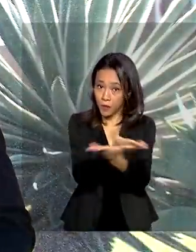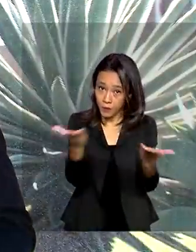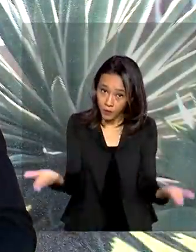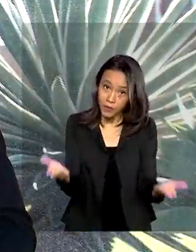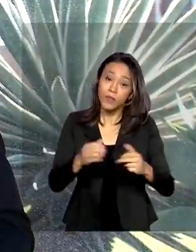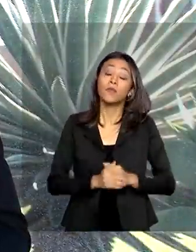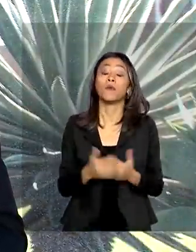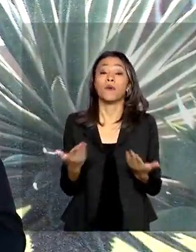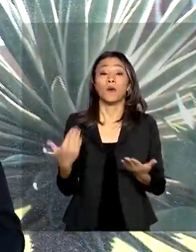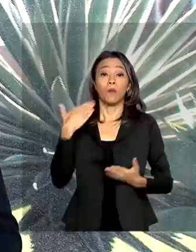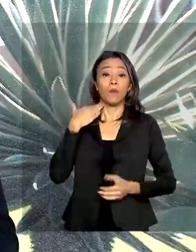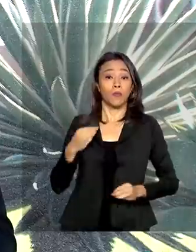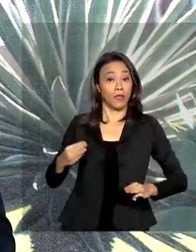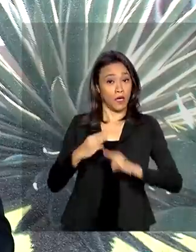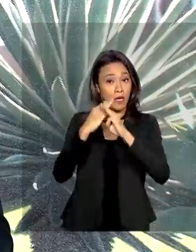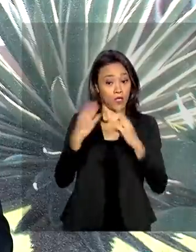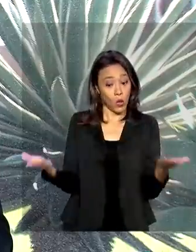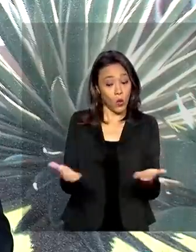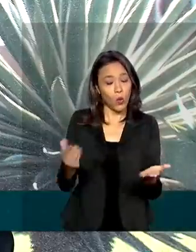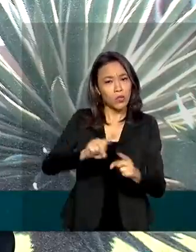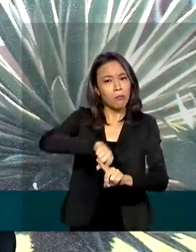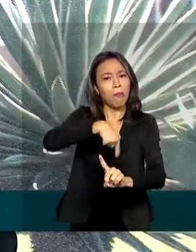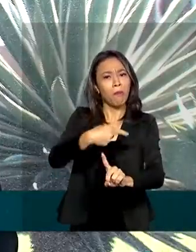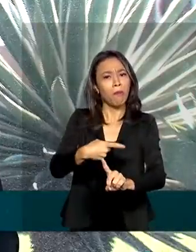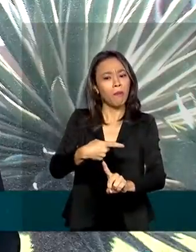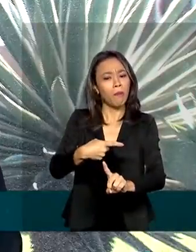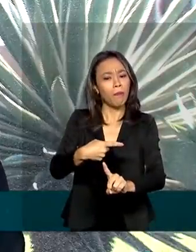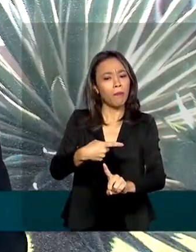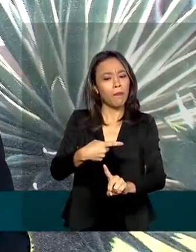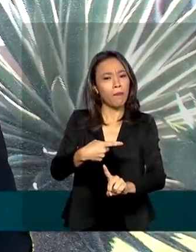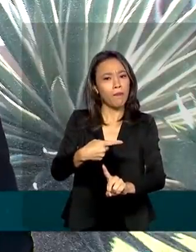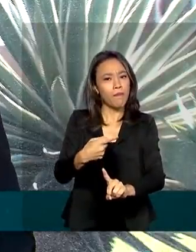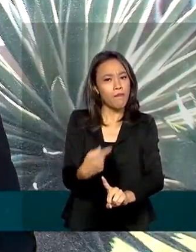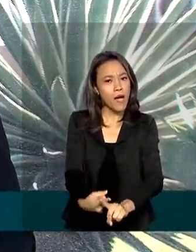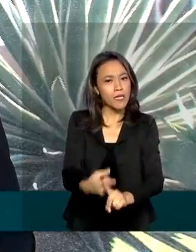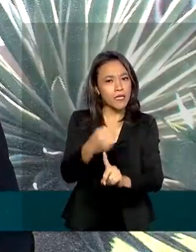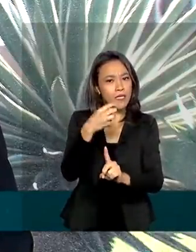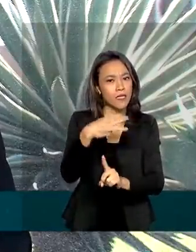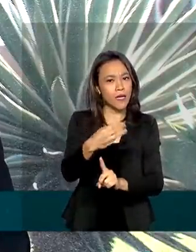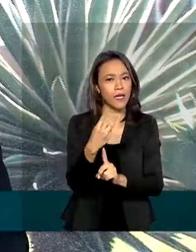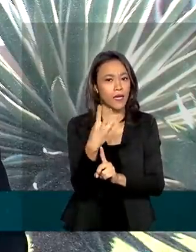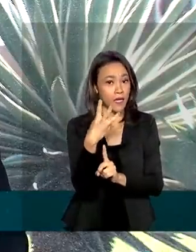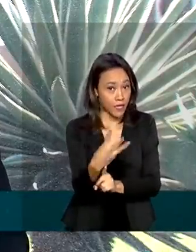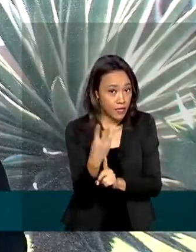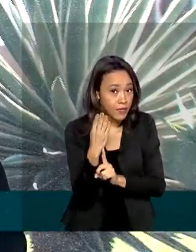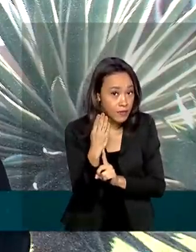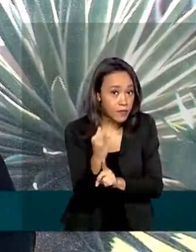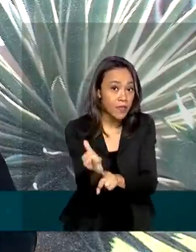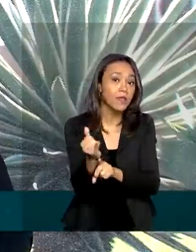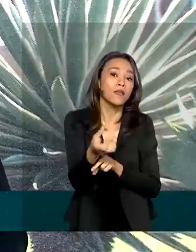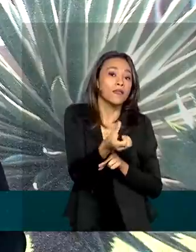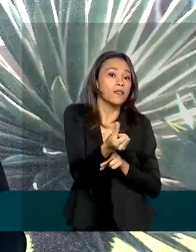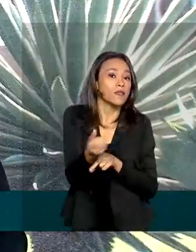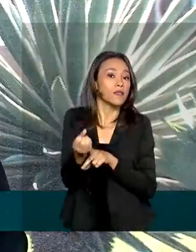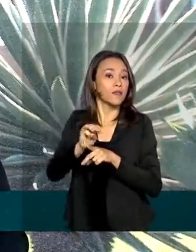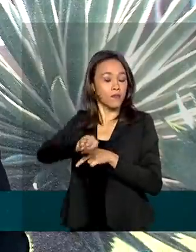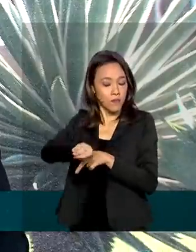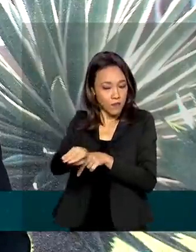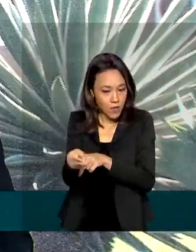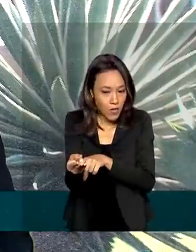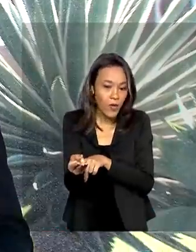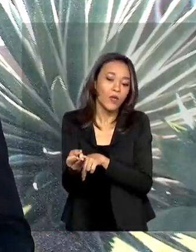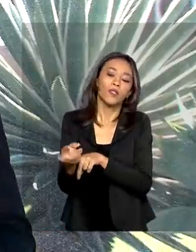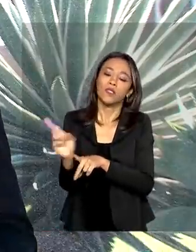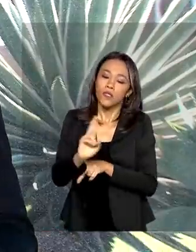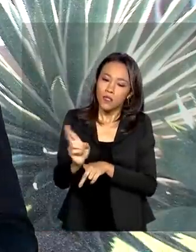disponibilizar hoje mais de R$,6 bilhões do auxílio emergencial